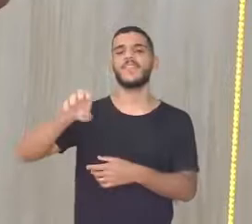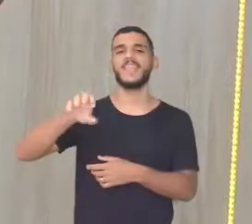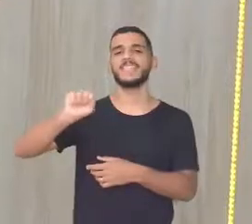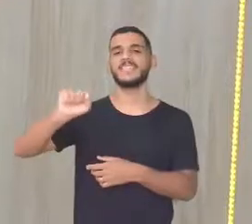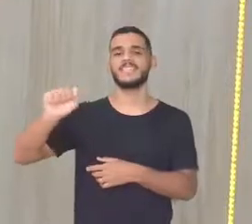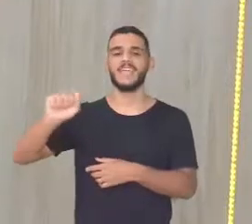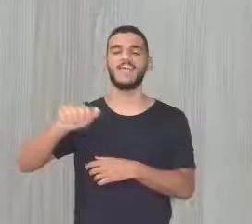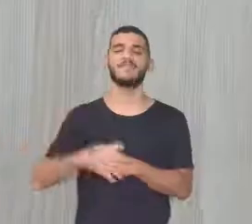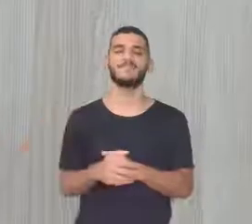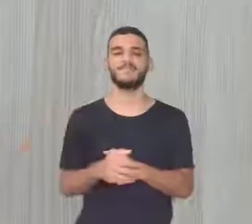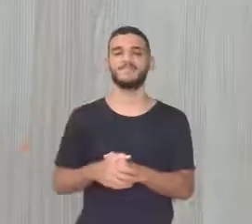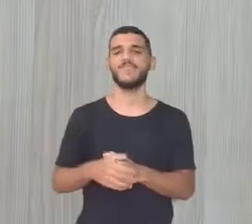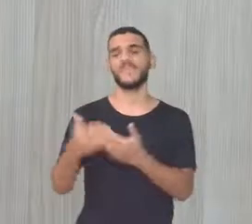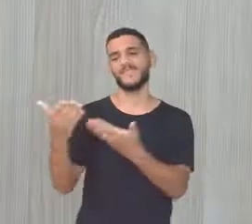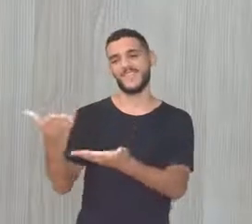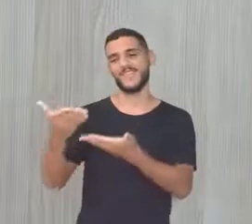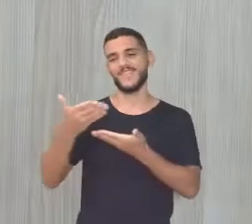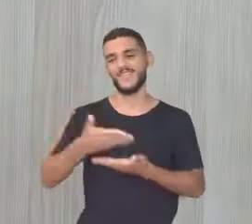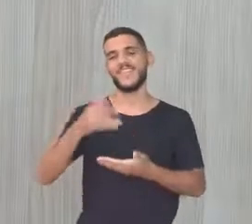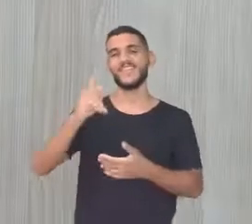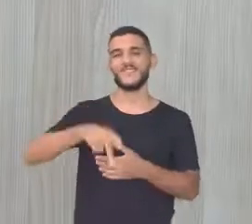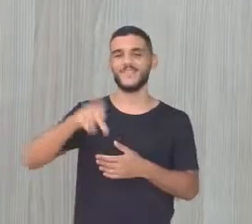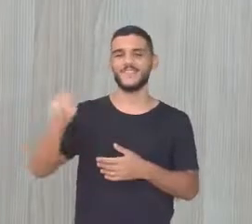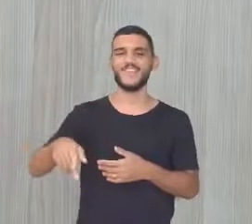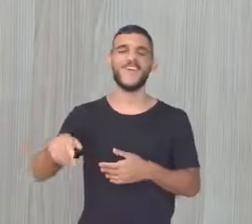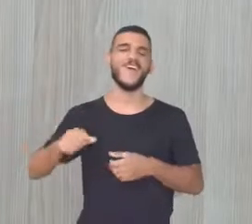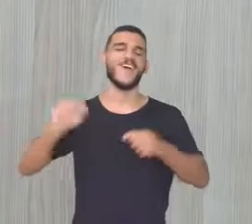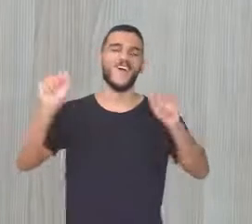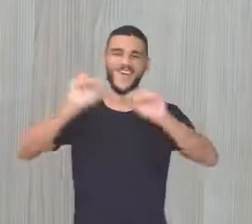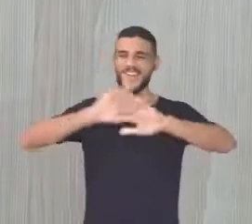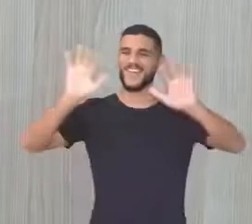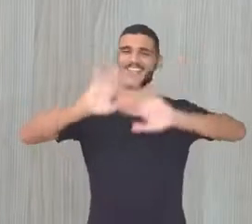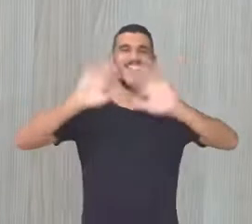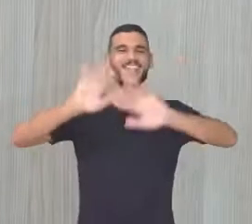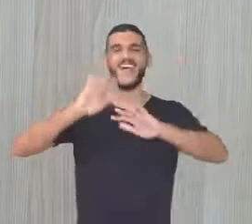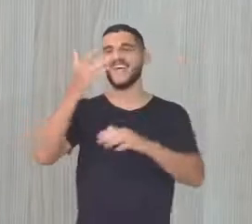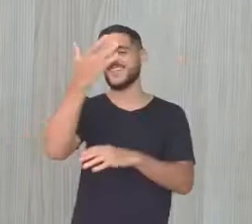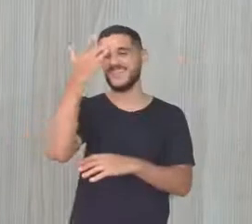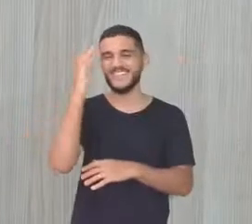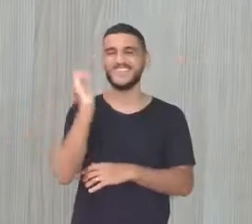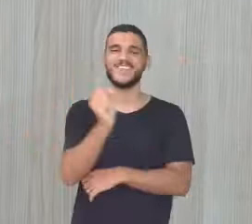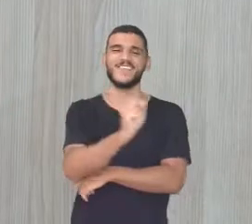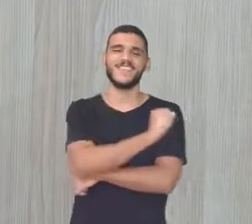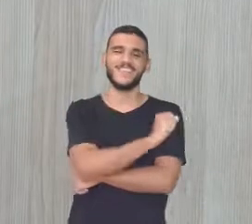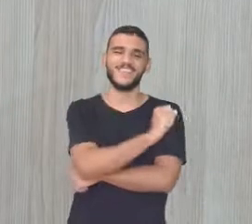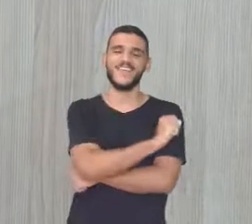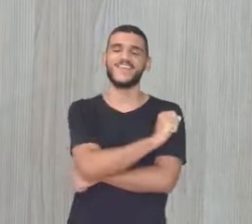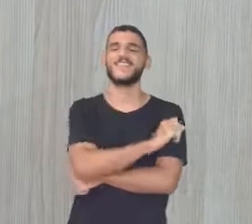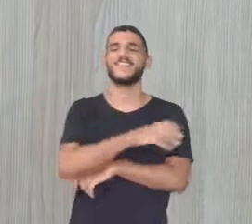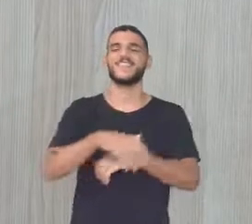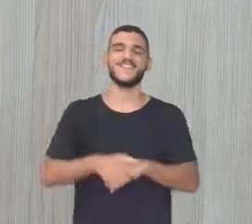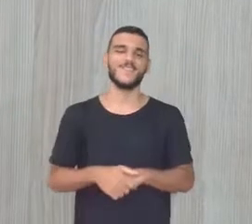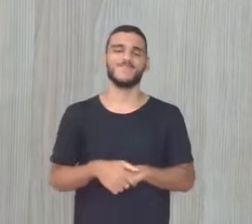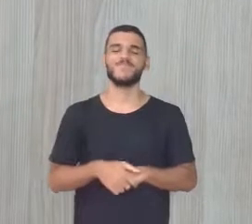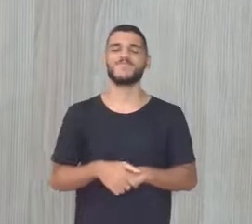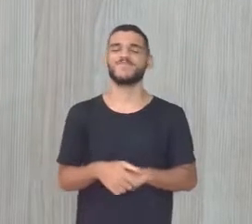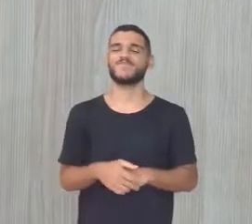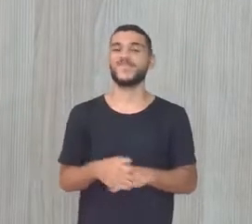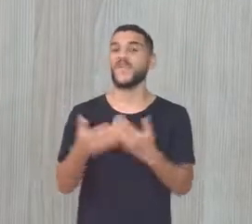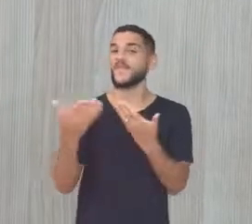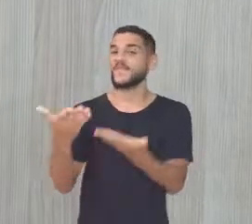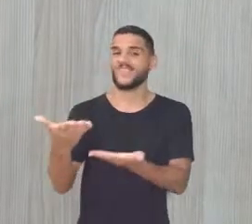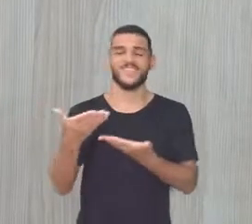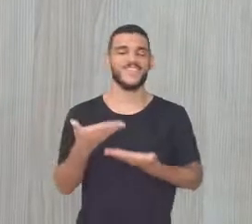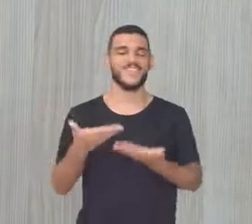professora Vanessa Opa, olá pessoal do oitavo ano Garotas e garotos,